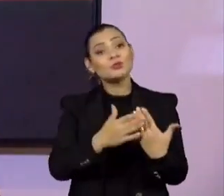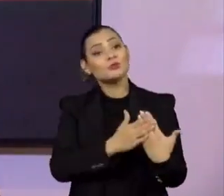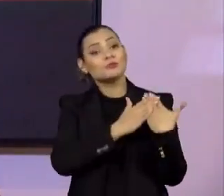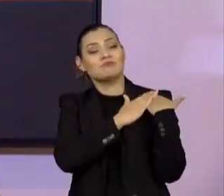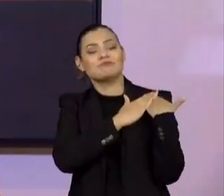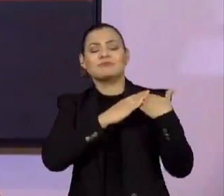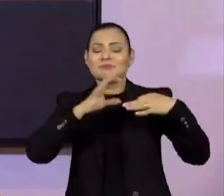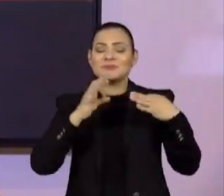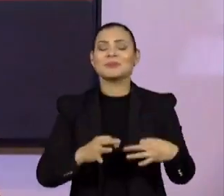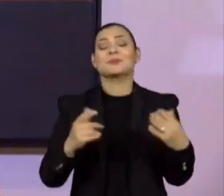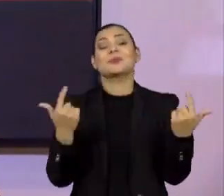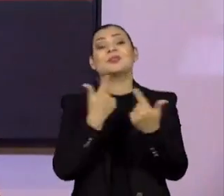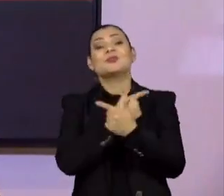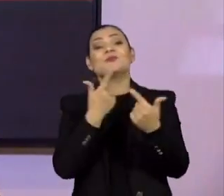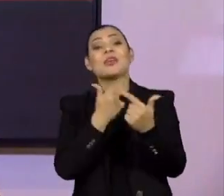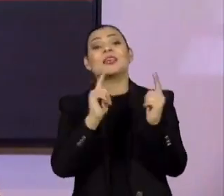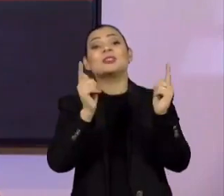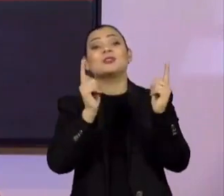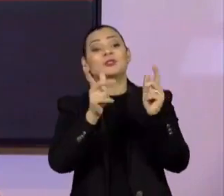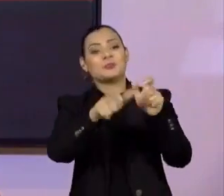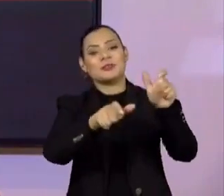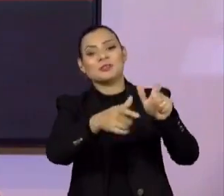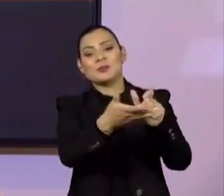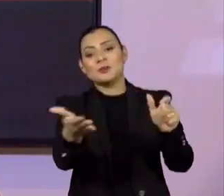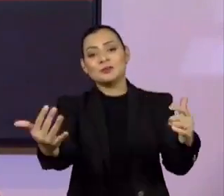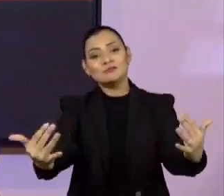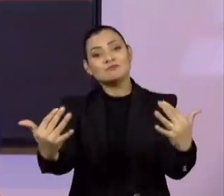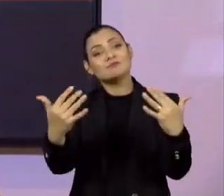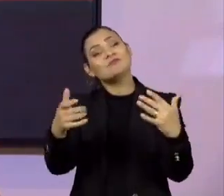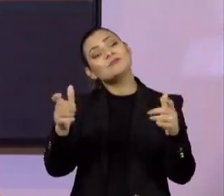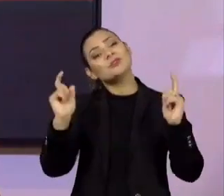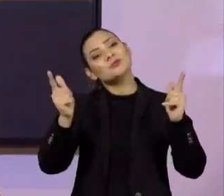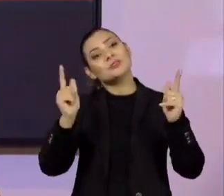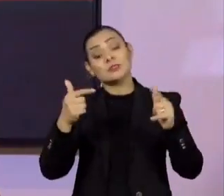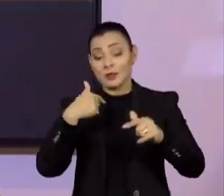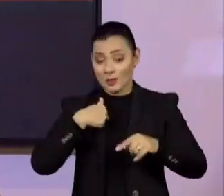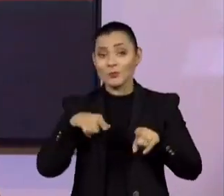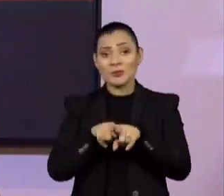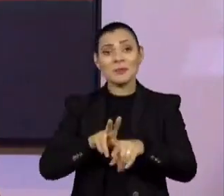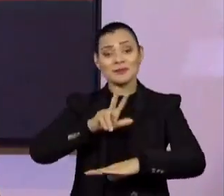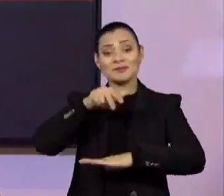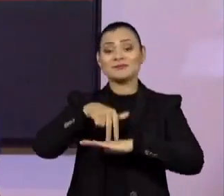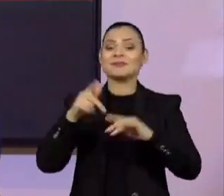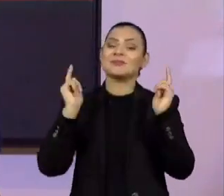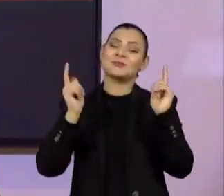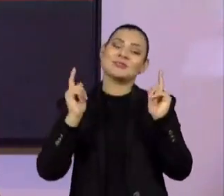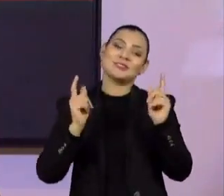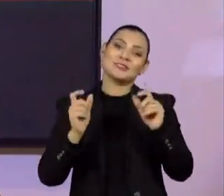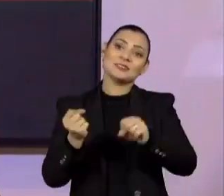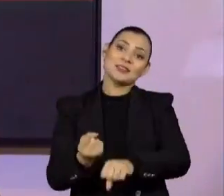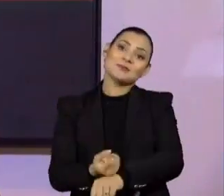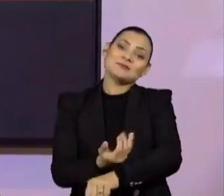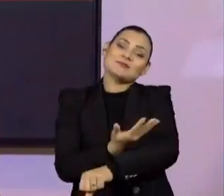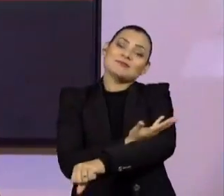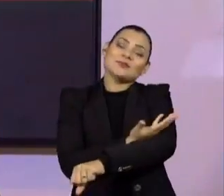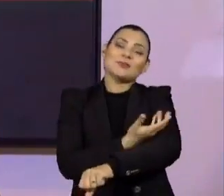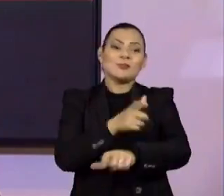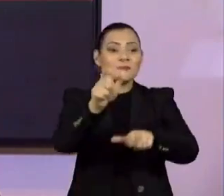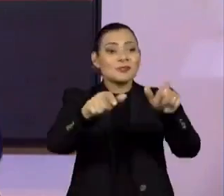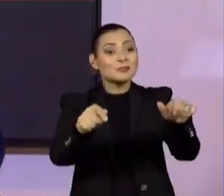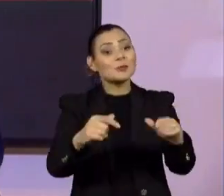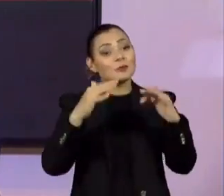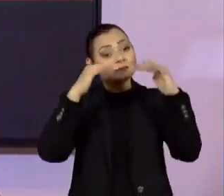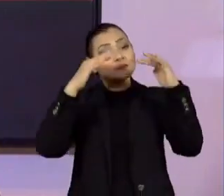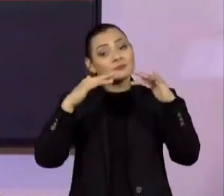de divertir as pessoas. Então, no palco, eu me divirto, eu emociono as pessoas,